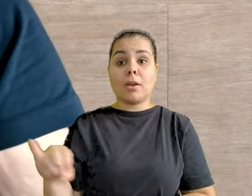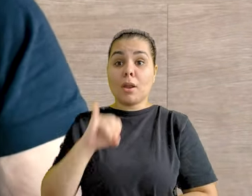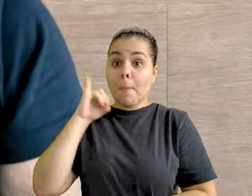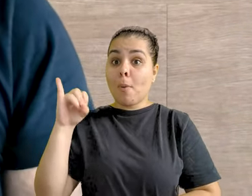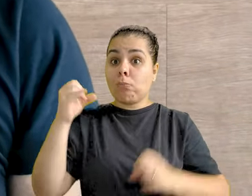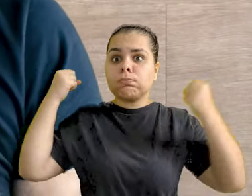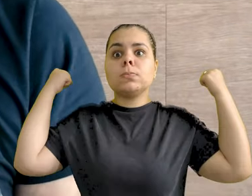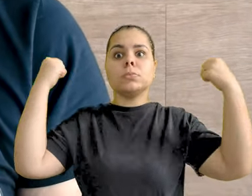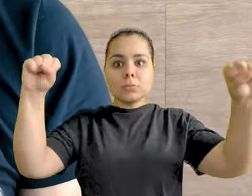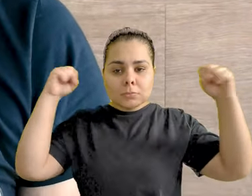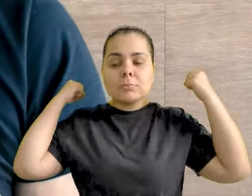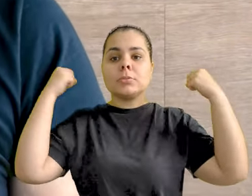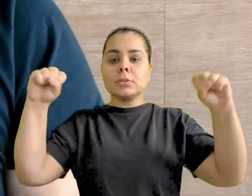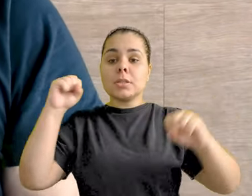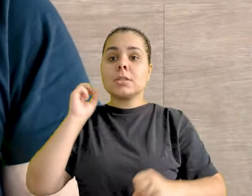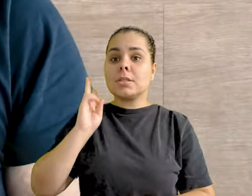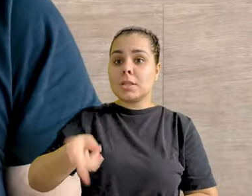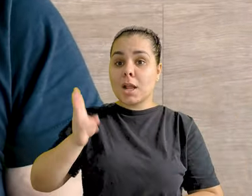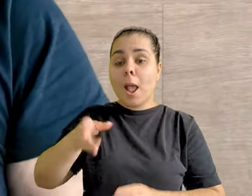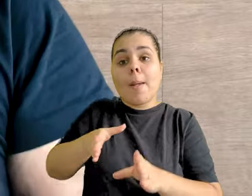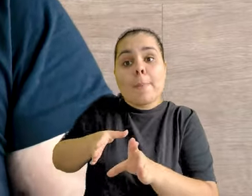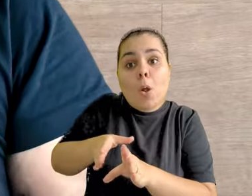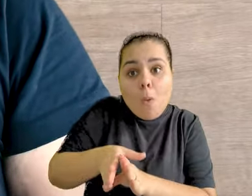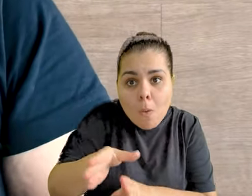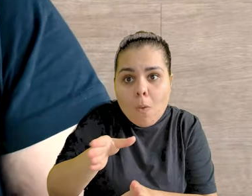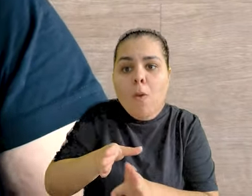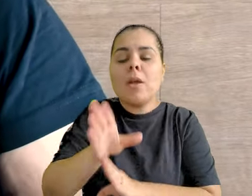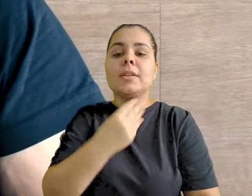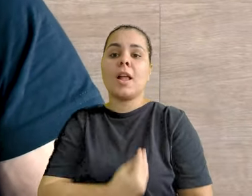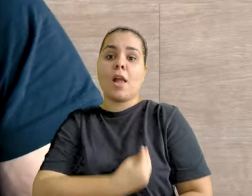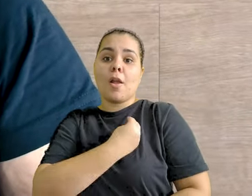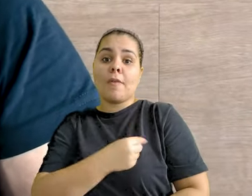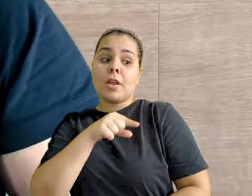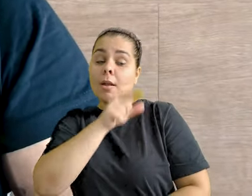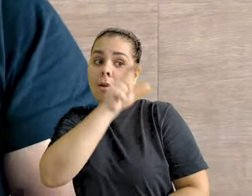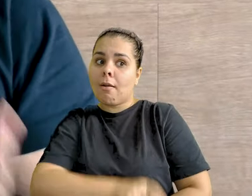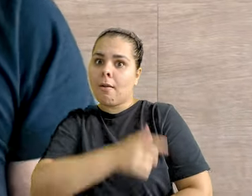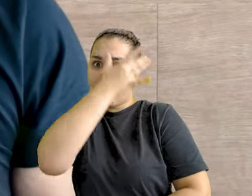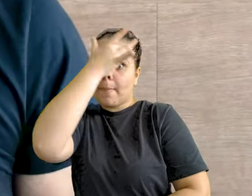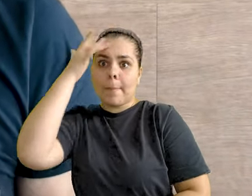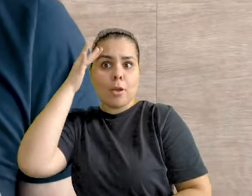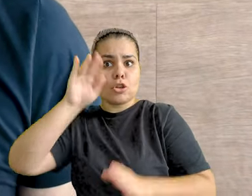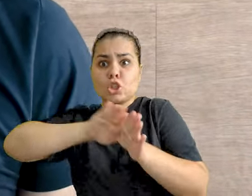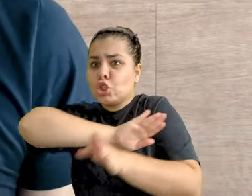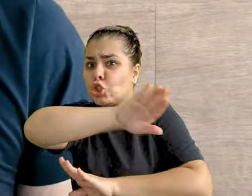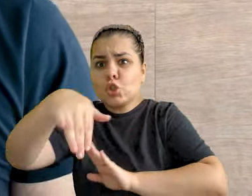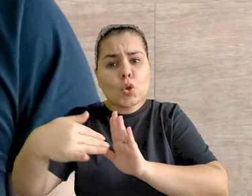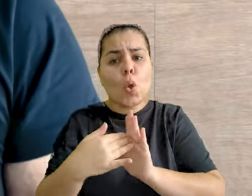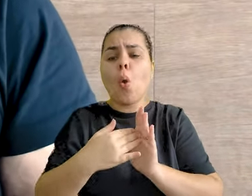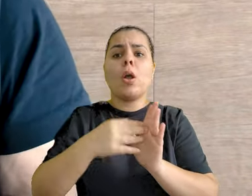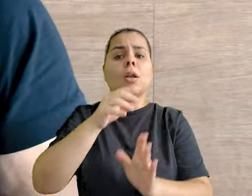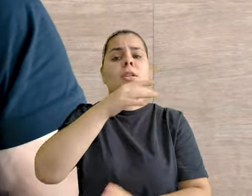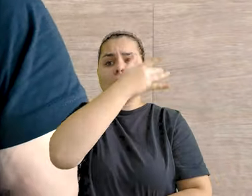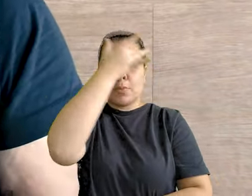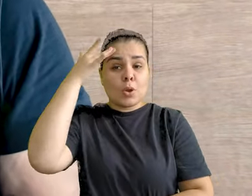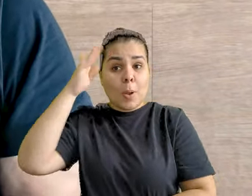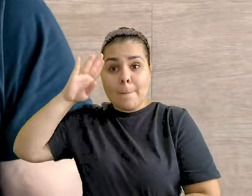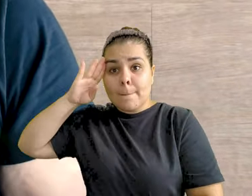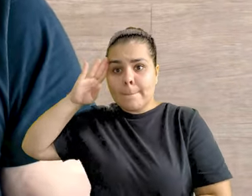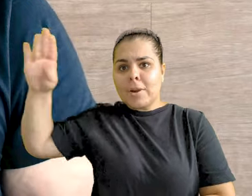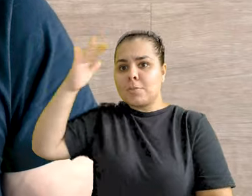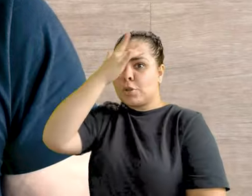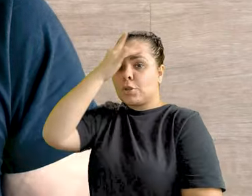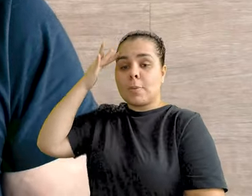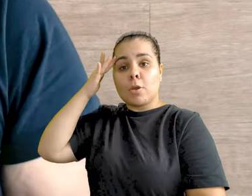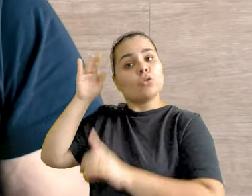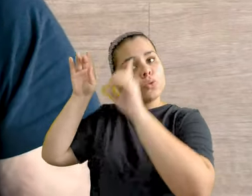física e exercícios físicos orientados na vida da pessoa, de todas as pessoas, principalmente nas pessoas